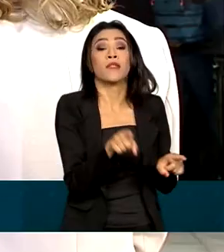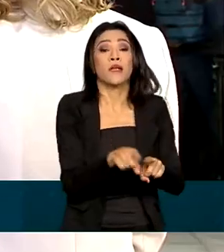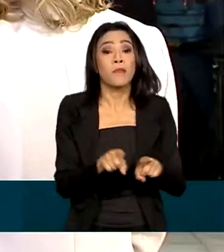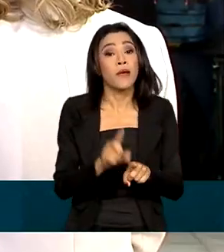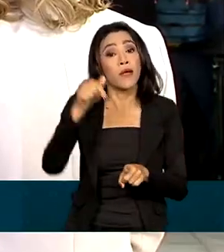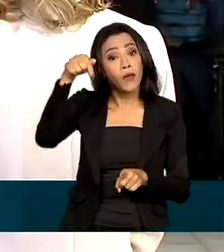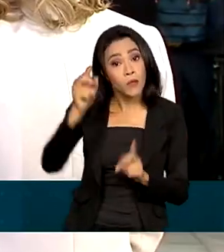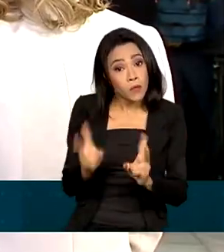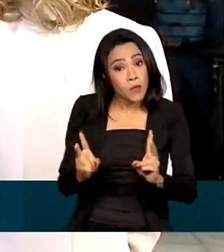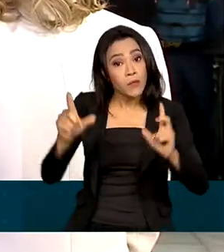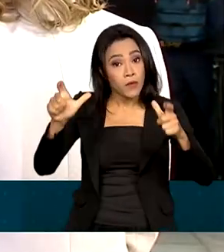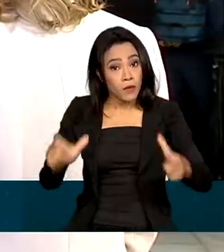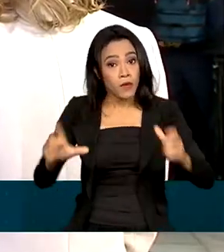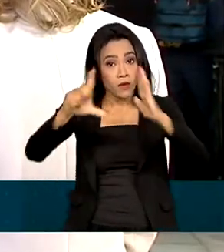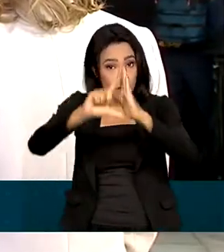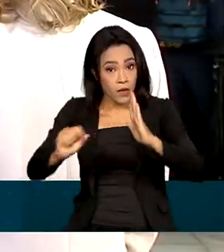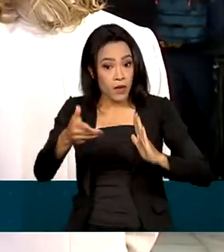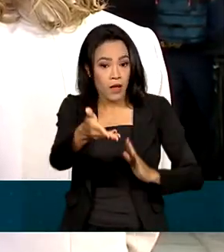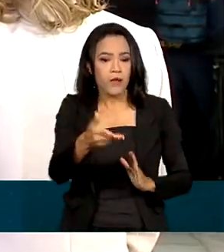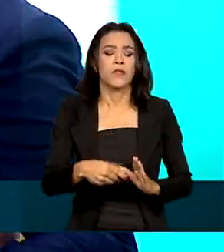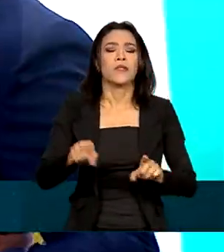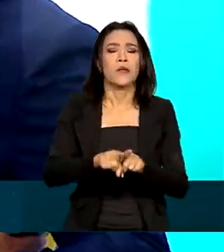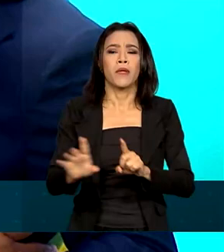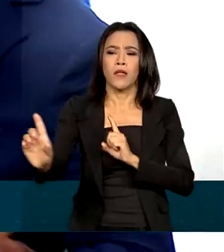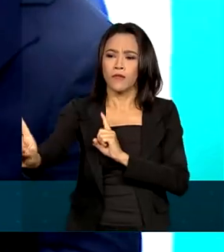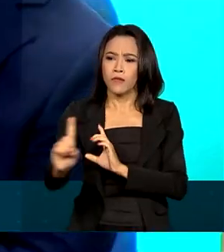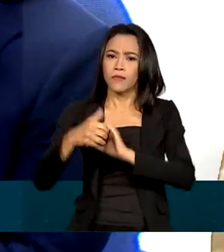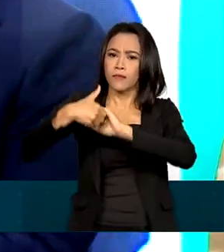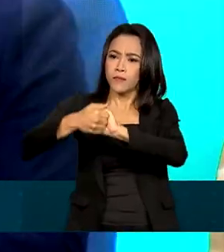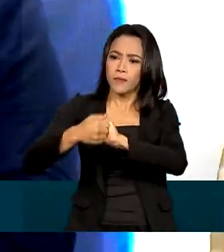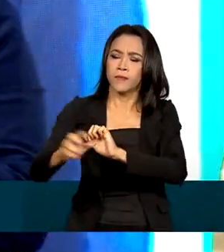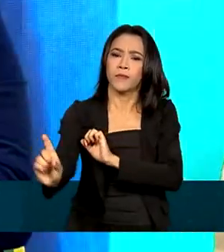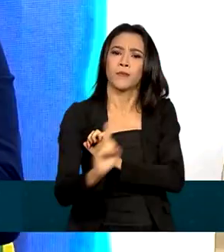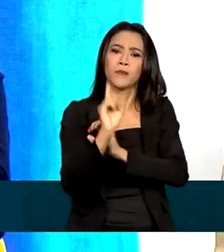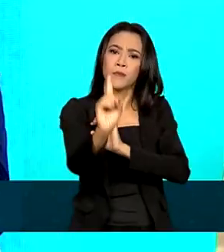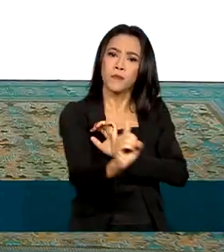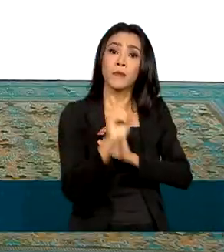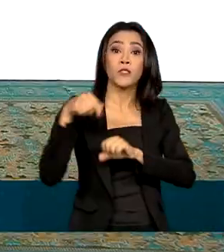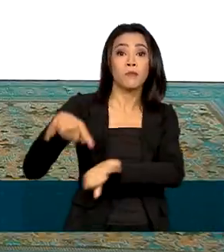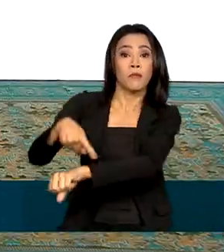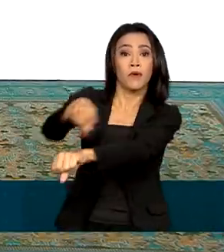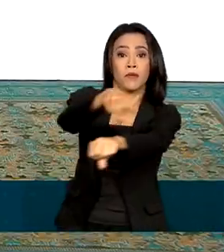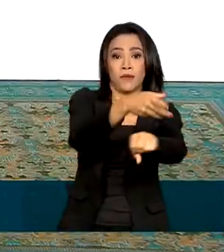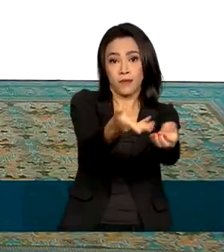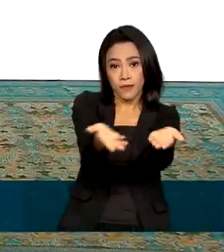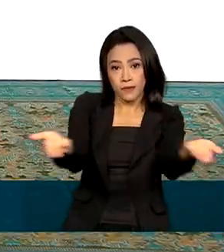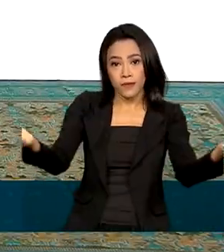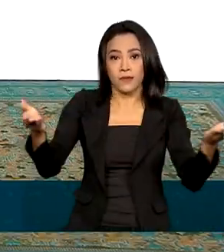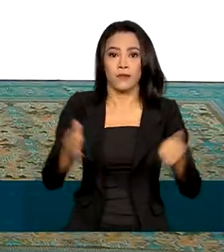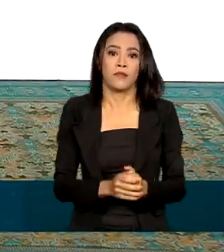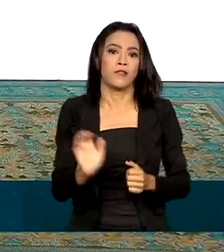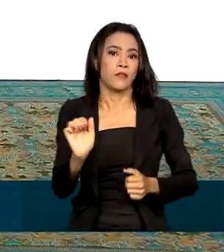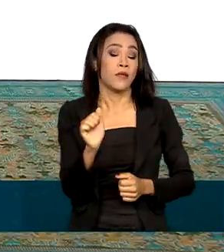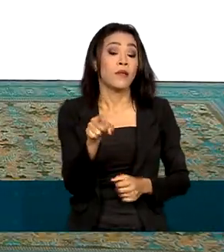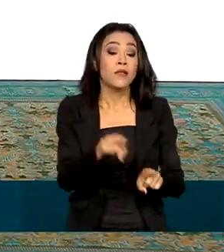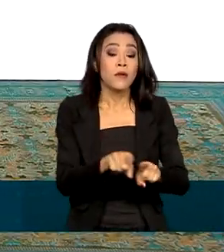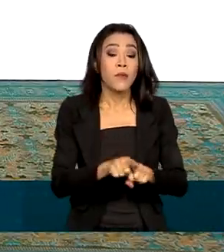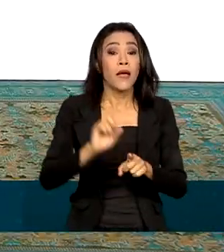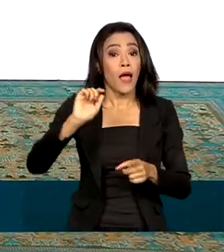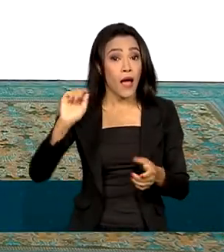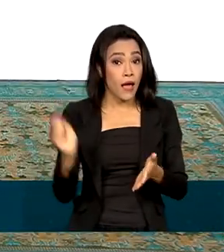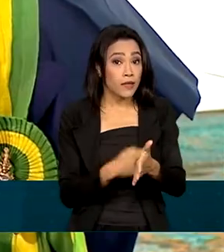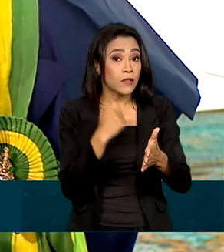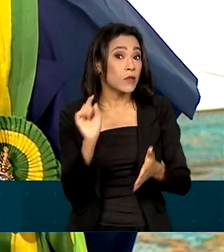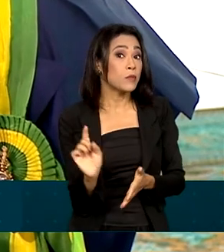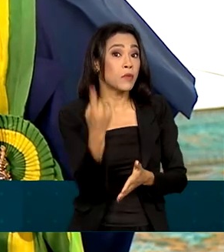Planalto, o presidente Lula recebeu os cumprimentos de autoridades estrangeiras. Ele também assinou os primeiros atos